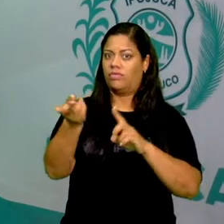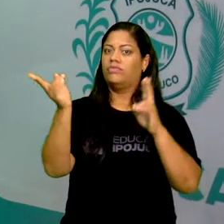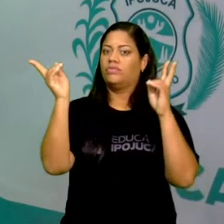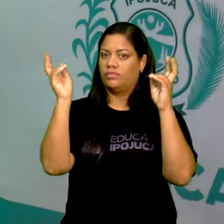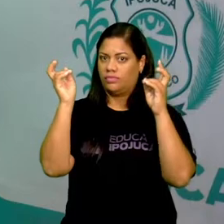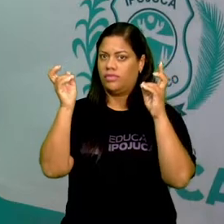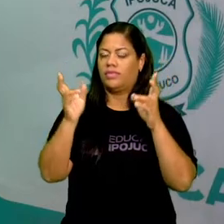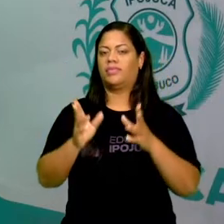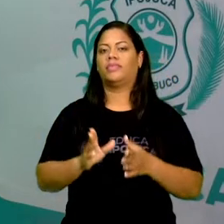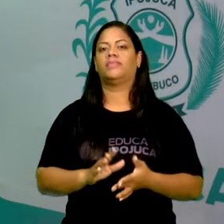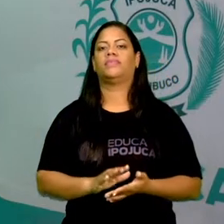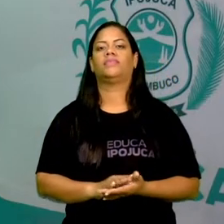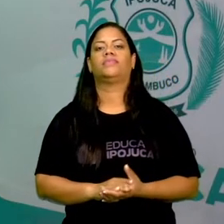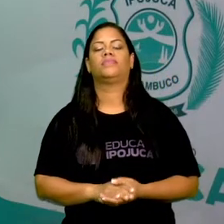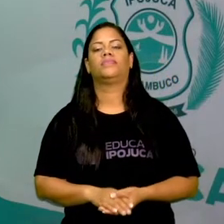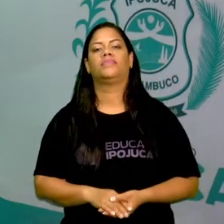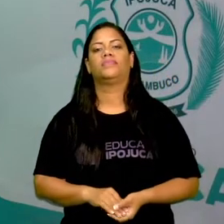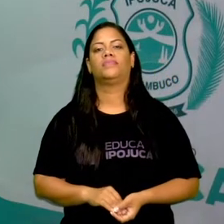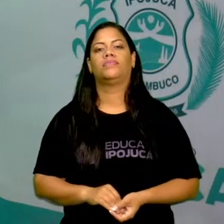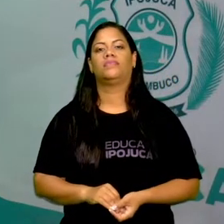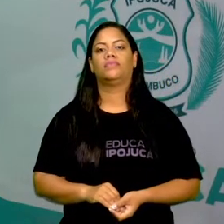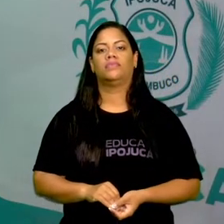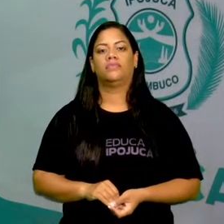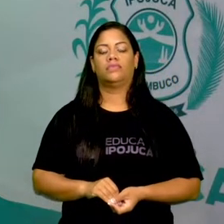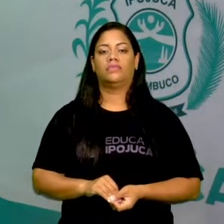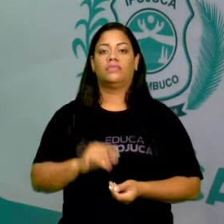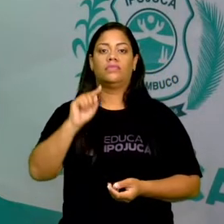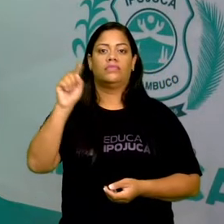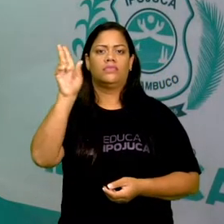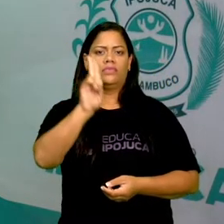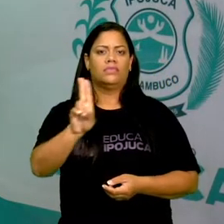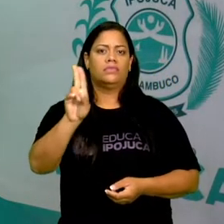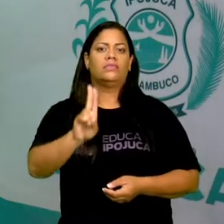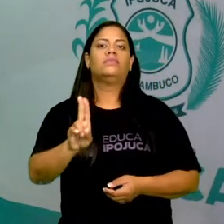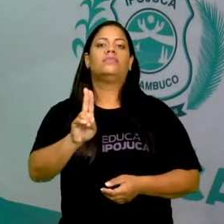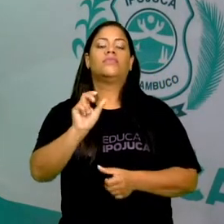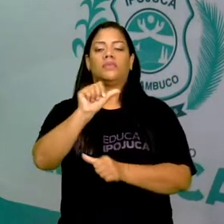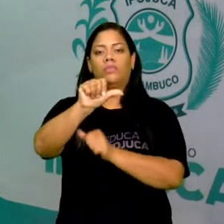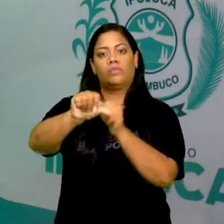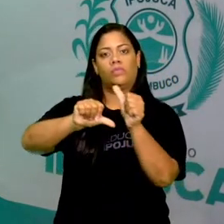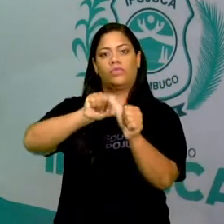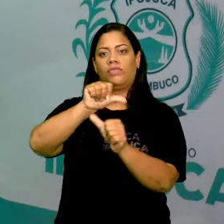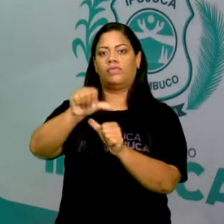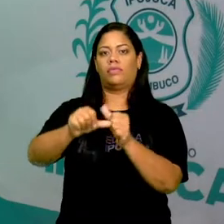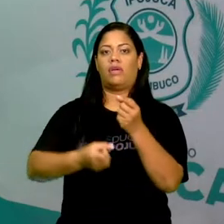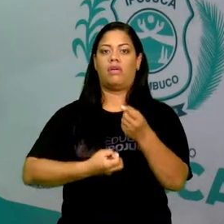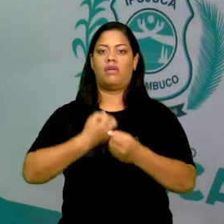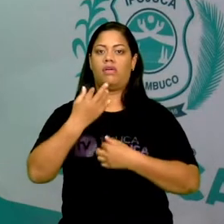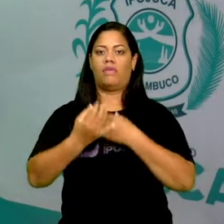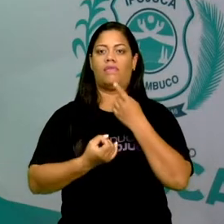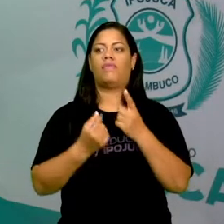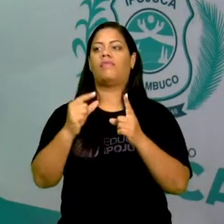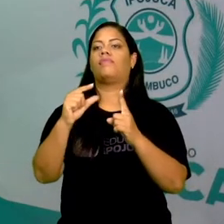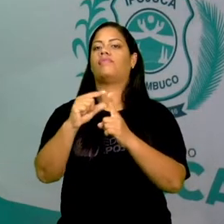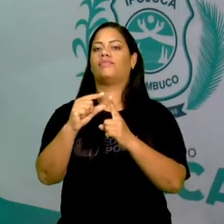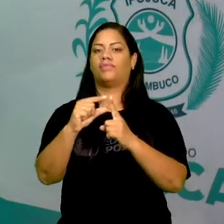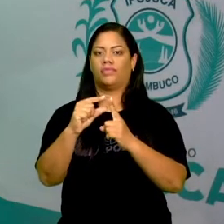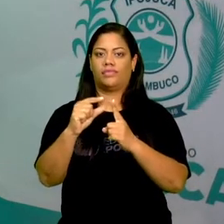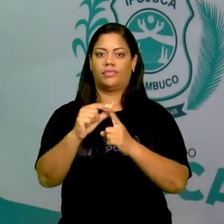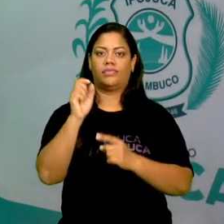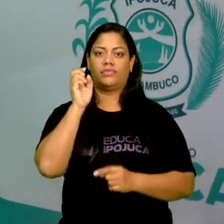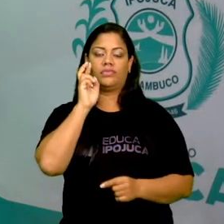em outra aula, logo mais. O acento gráfico pode mudar a pronúncia das palavras. Então,